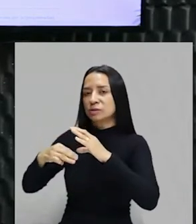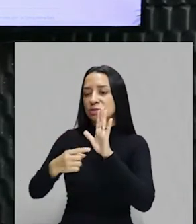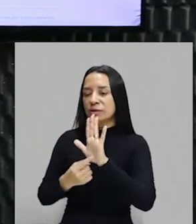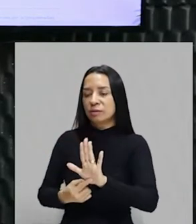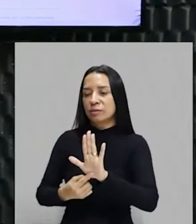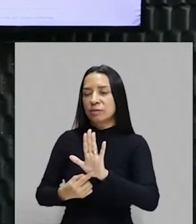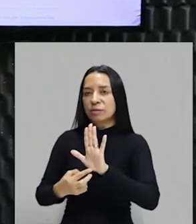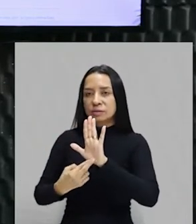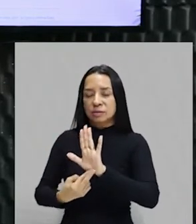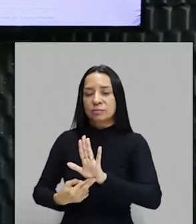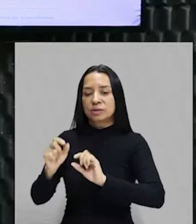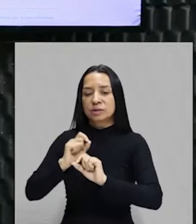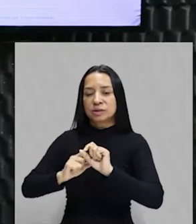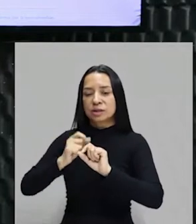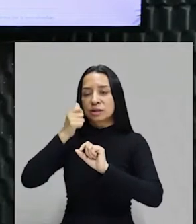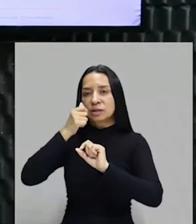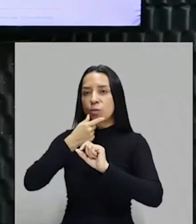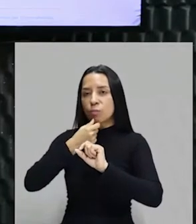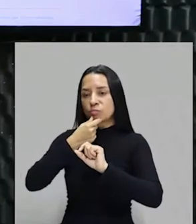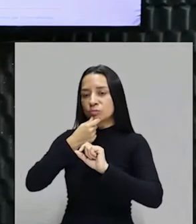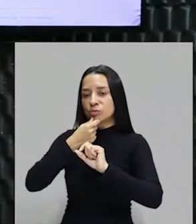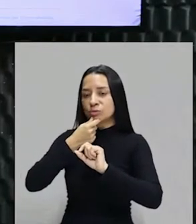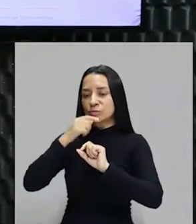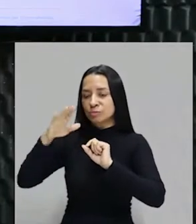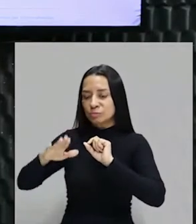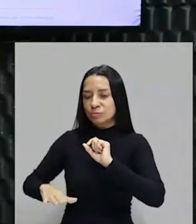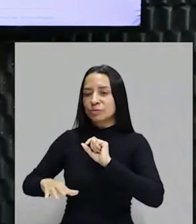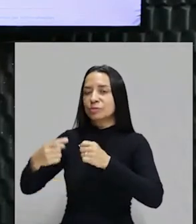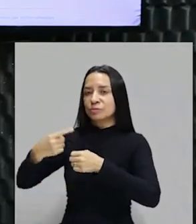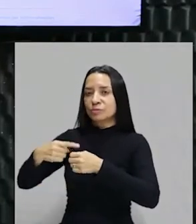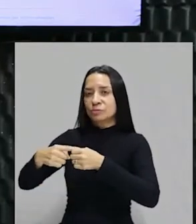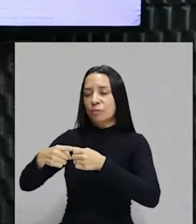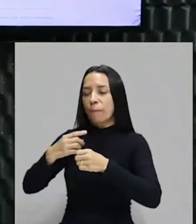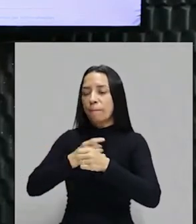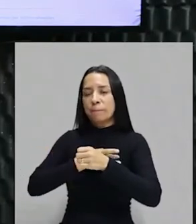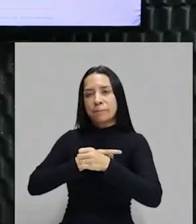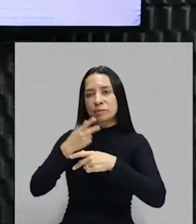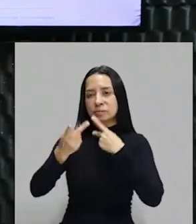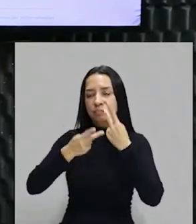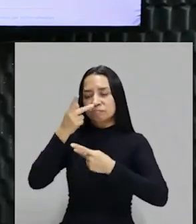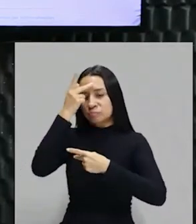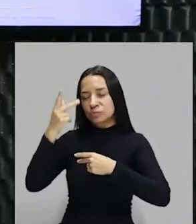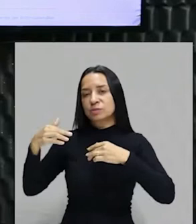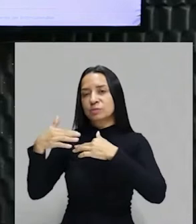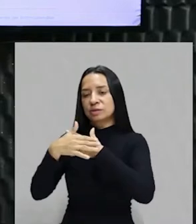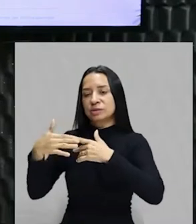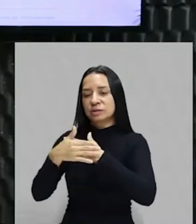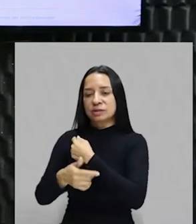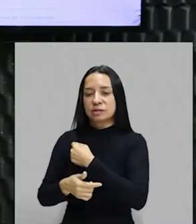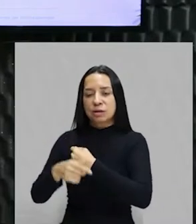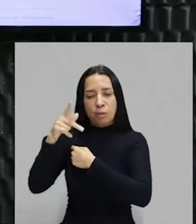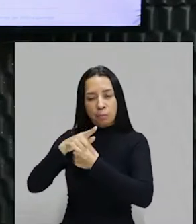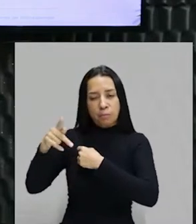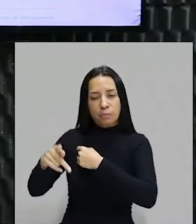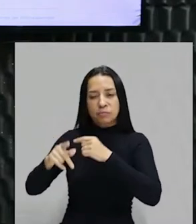da zona rural que tinha medo de falar com as pessoas, abre aspas, da cidade. A segunda, o processo de quadro é horrível de